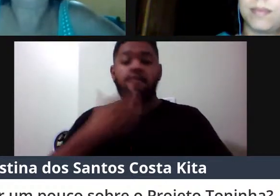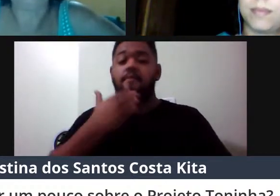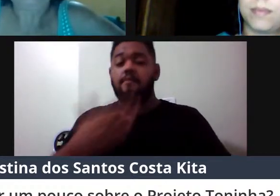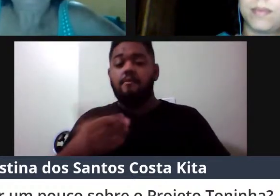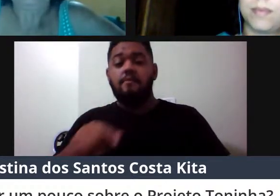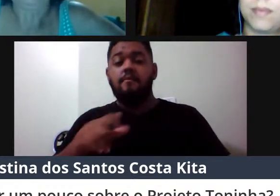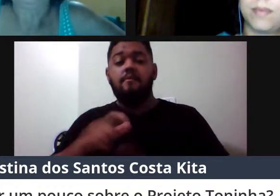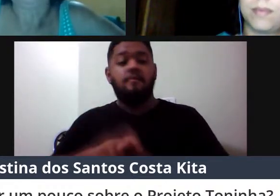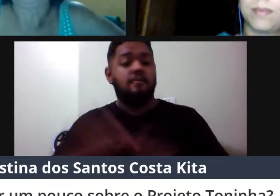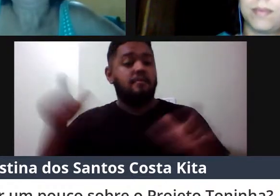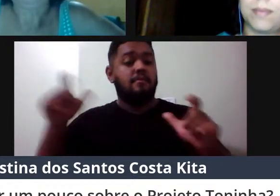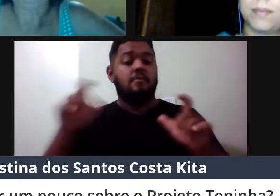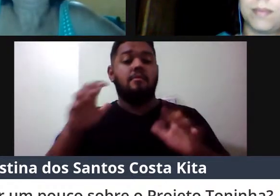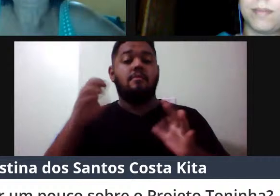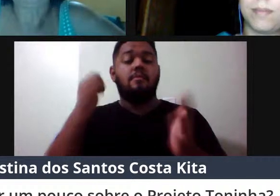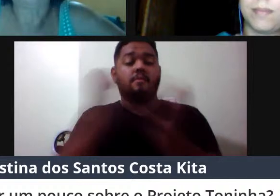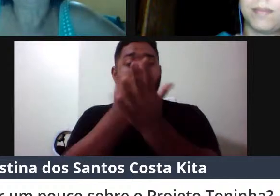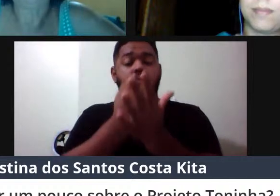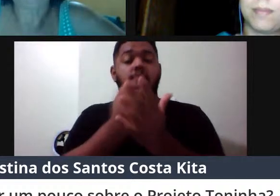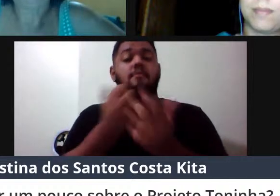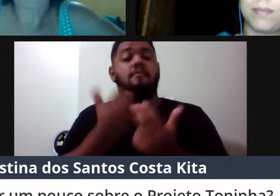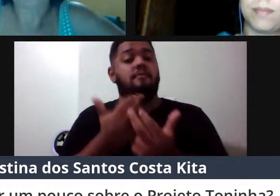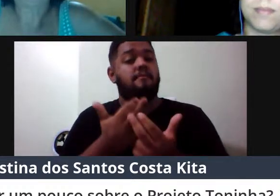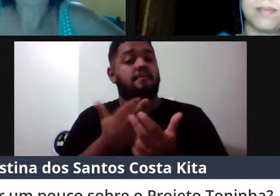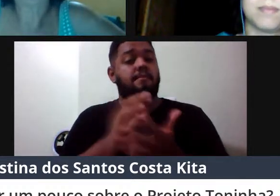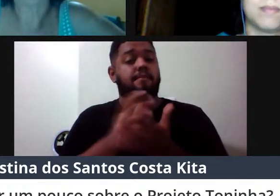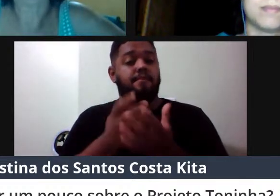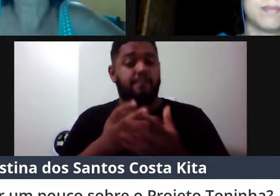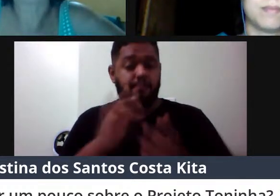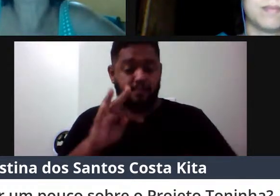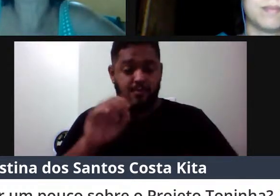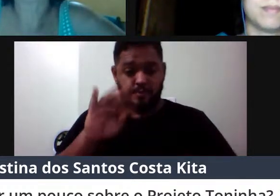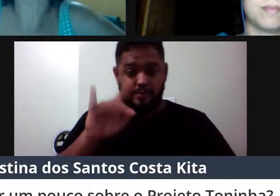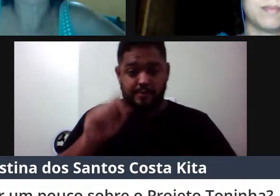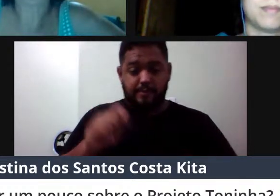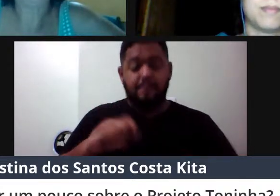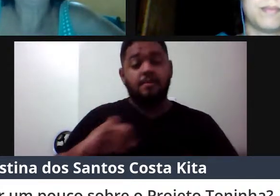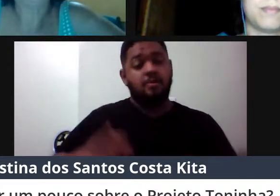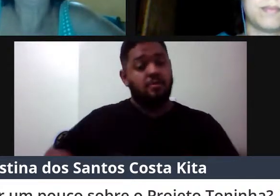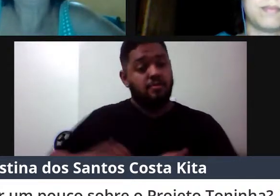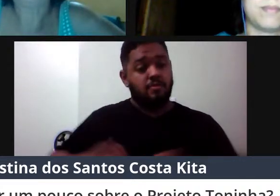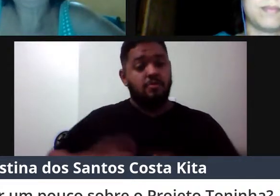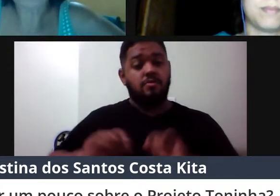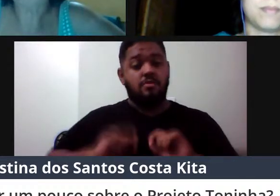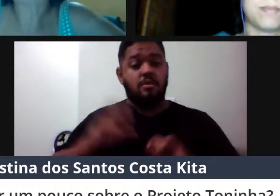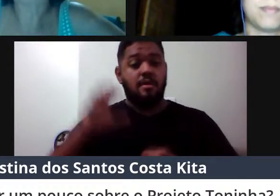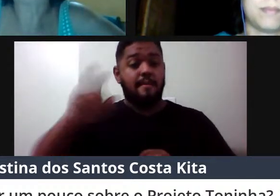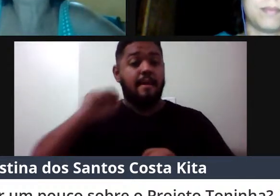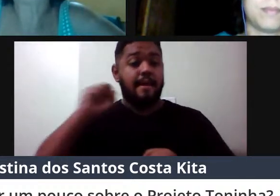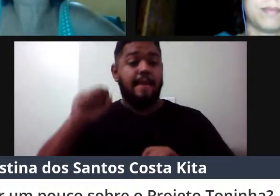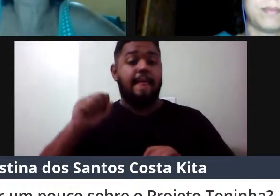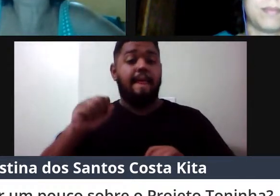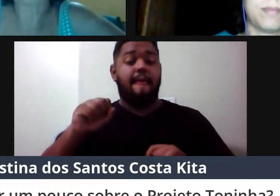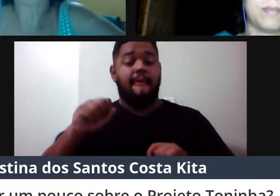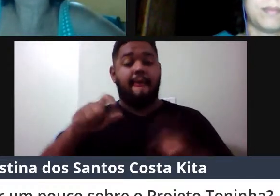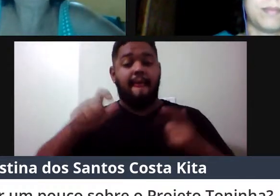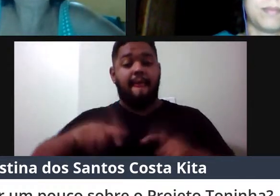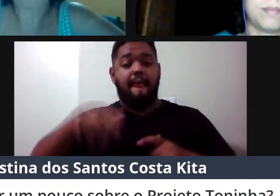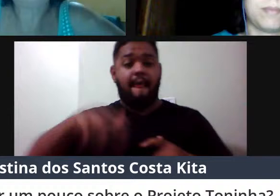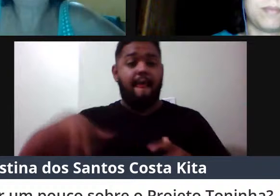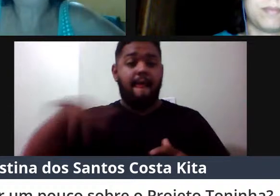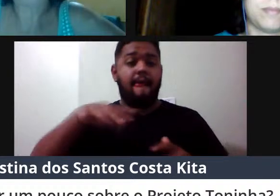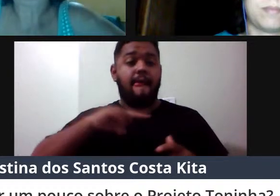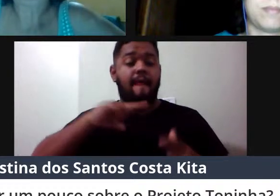Sul Ocidental. Então, as Toninhas, elas sofrem imensamente com a captura ocidental em redes de emalho, a gente tem uma mortalidade